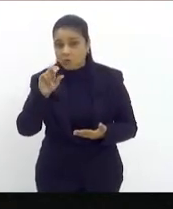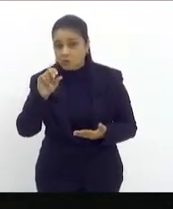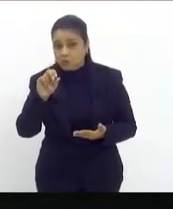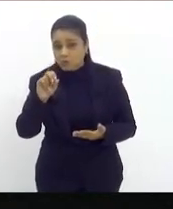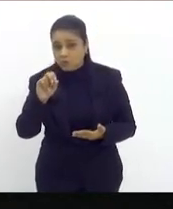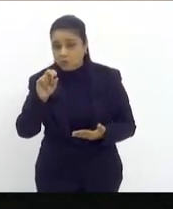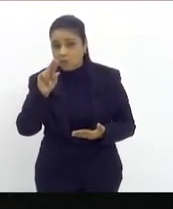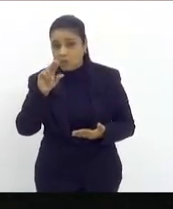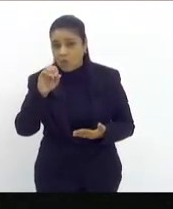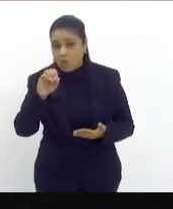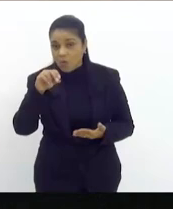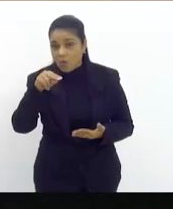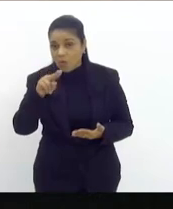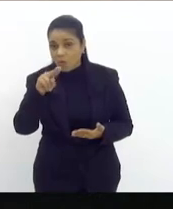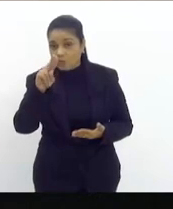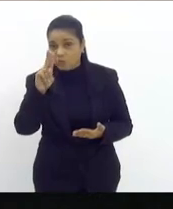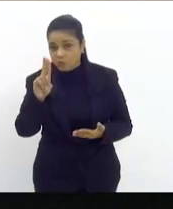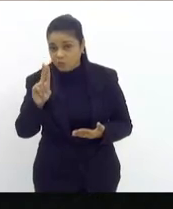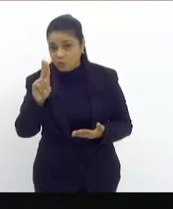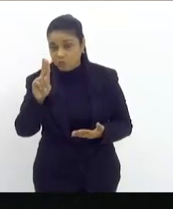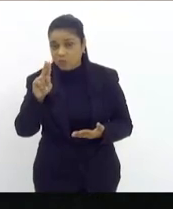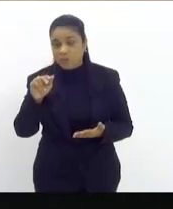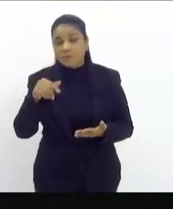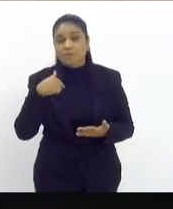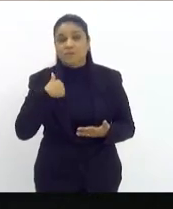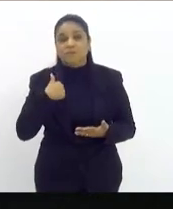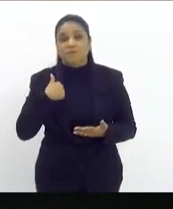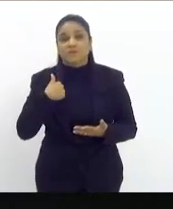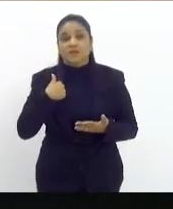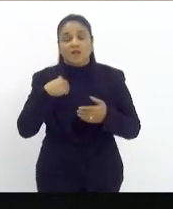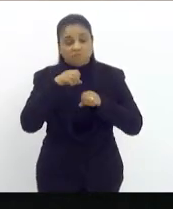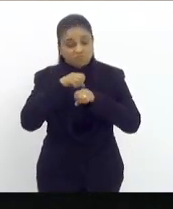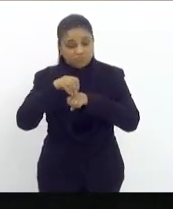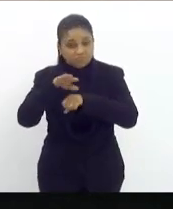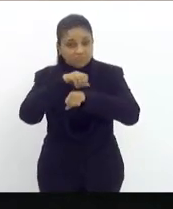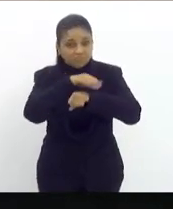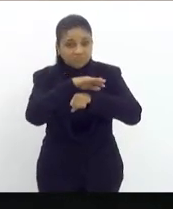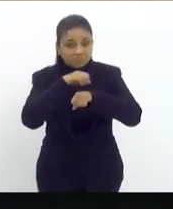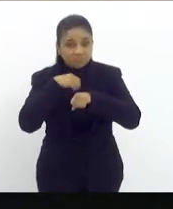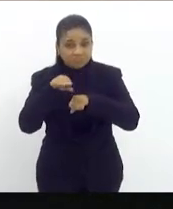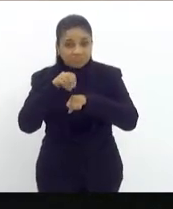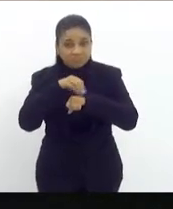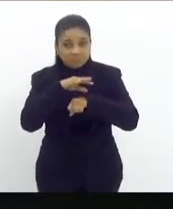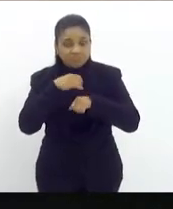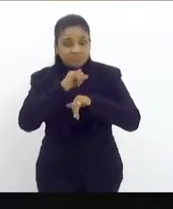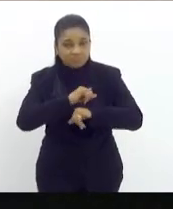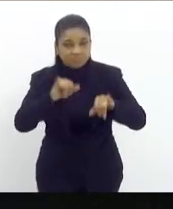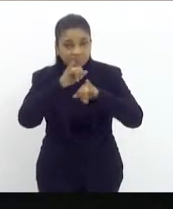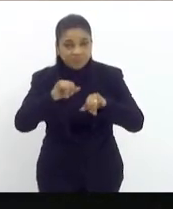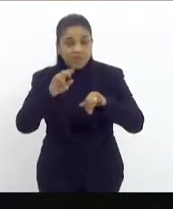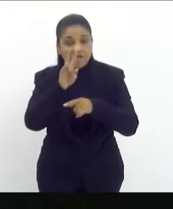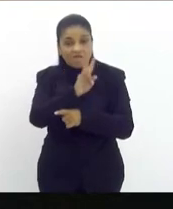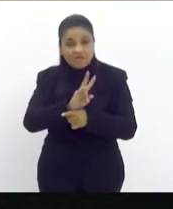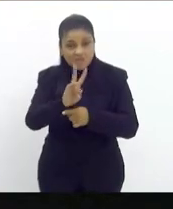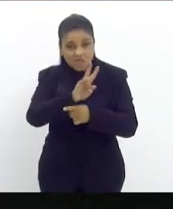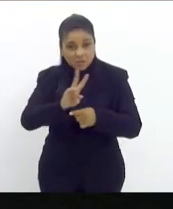sempre se balizaram pela ONU então eu estou transmitindo aqui o recado a Venezuela